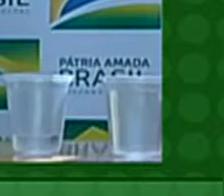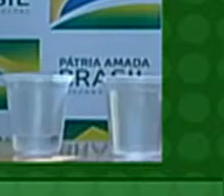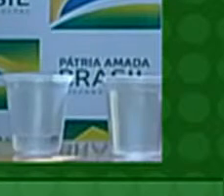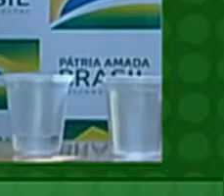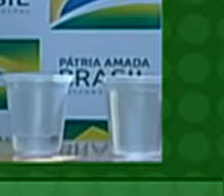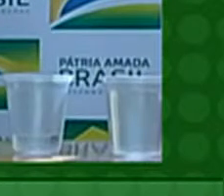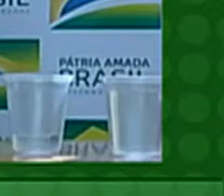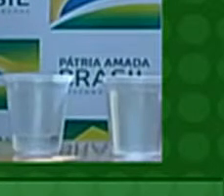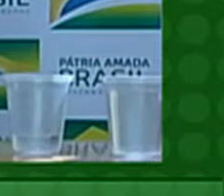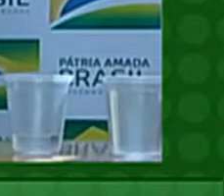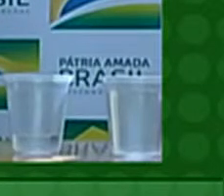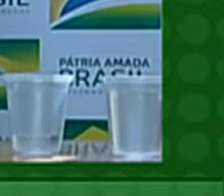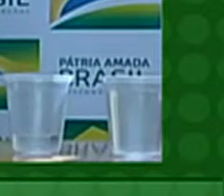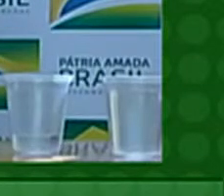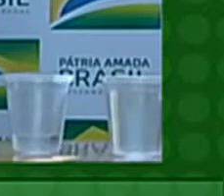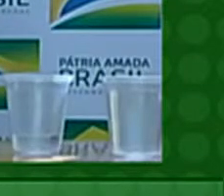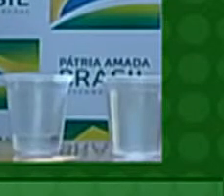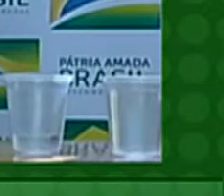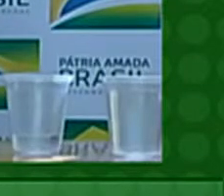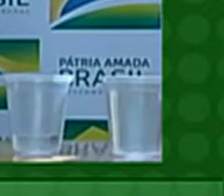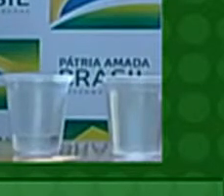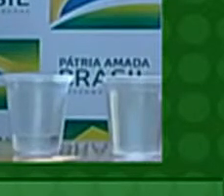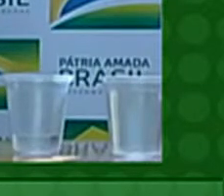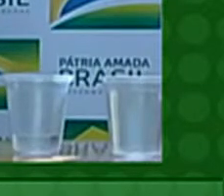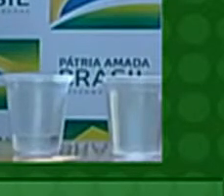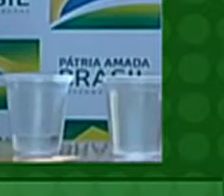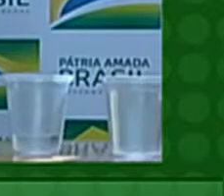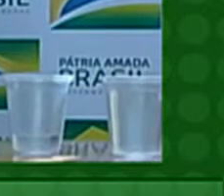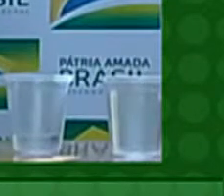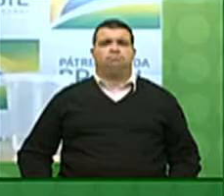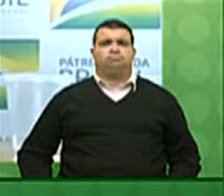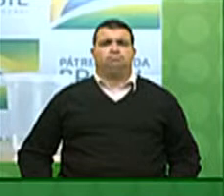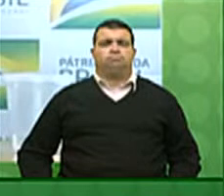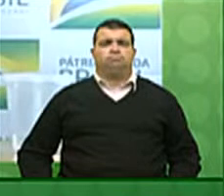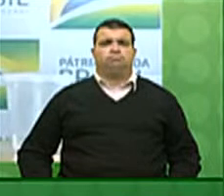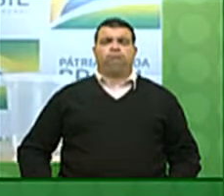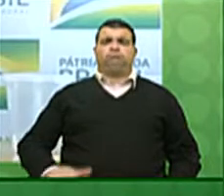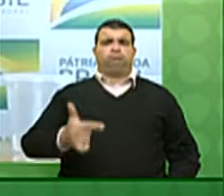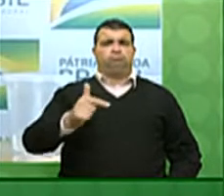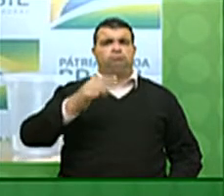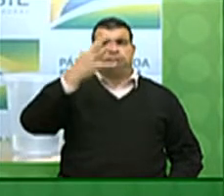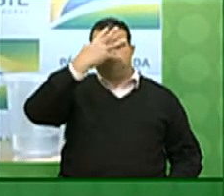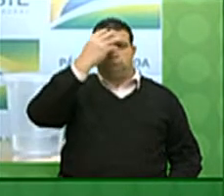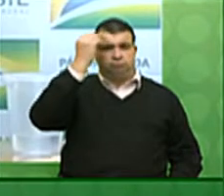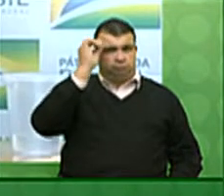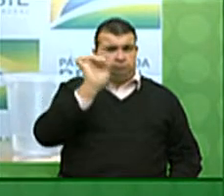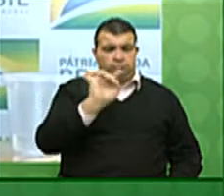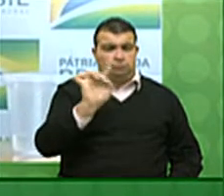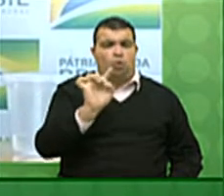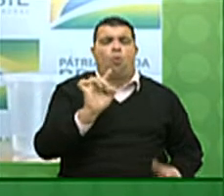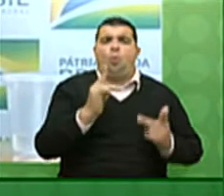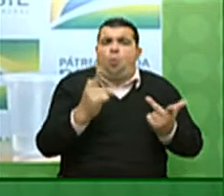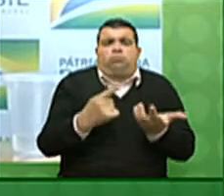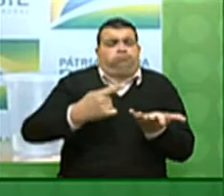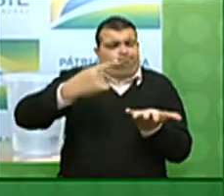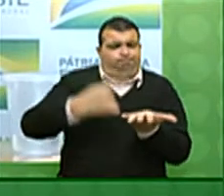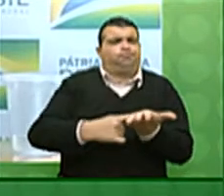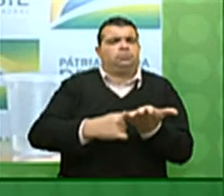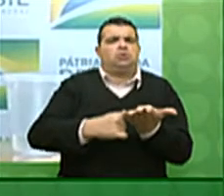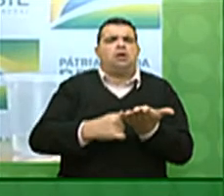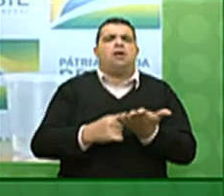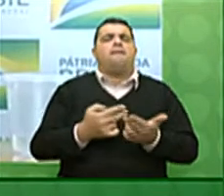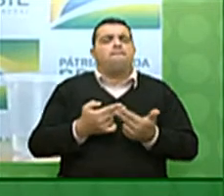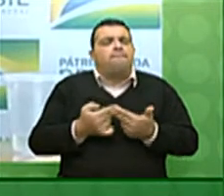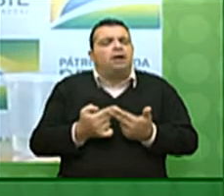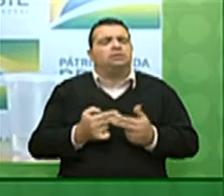oportunidades para trabalhar e empreender, sem esquecermos do compromisso de tolerância